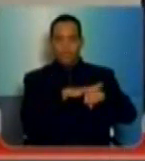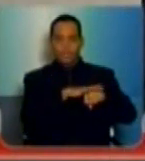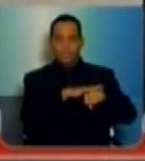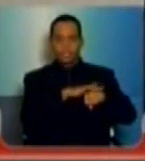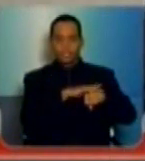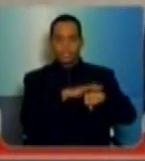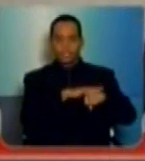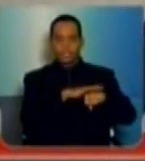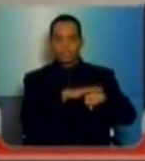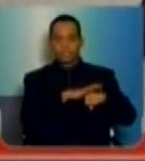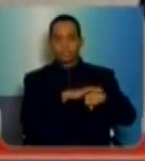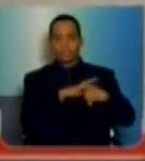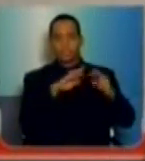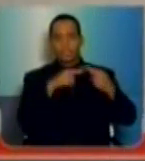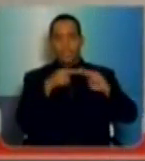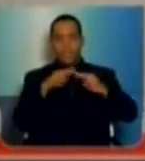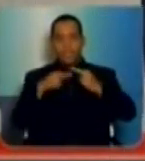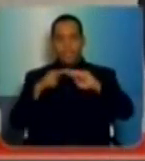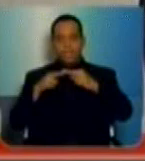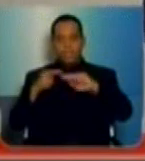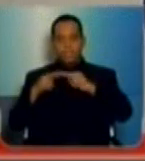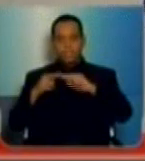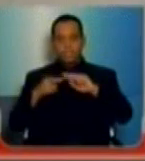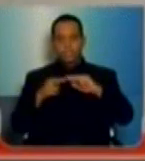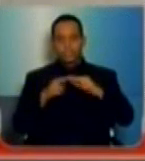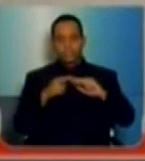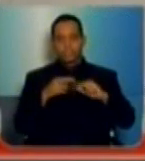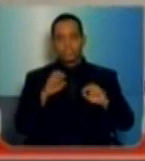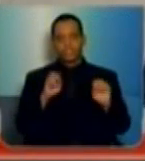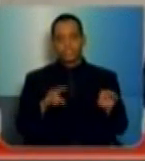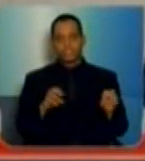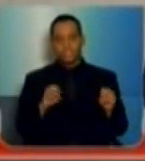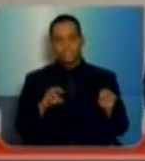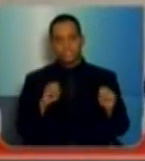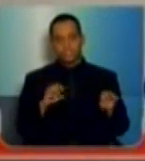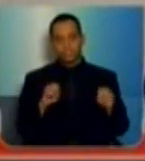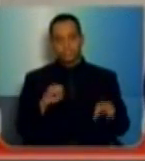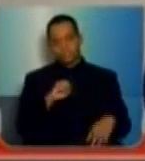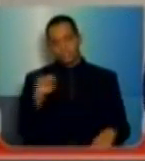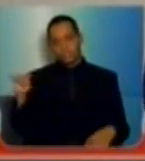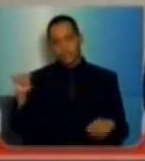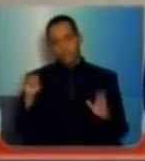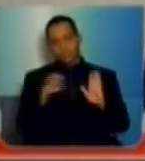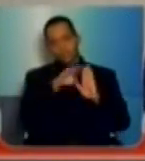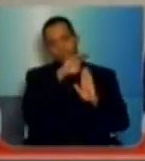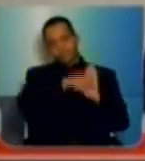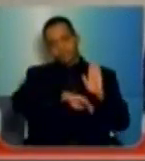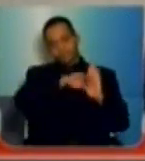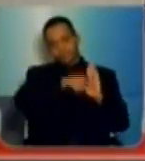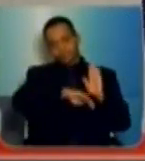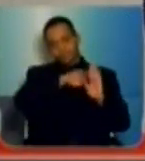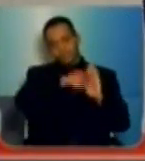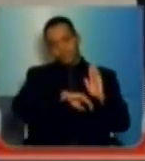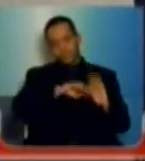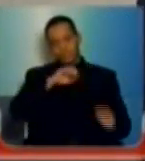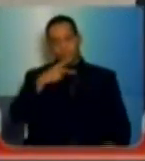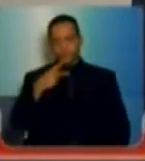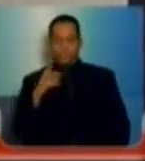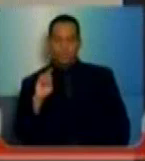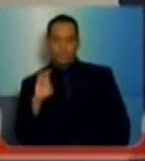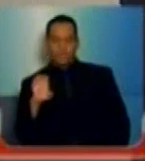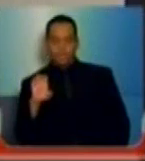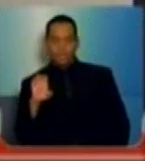municipal de ensino, senão ele tem um desconto considerável no valor do PDE. E a